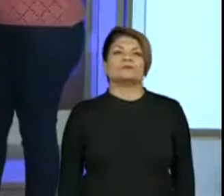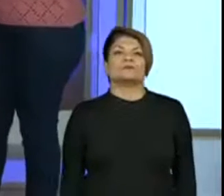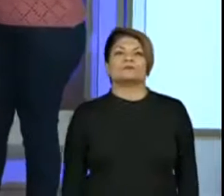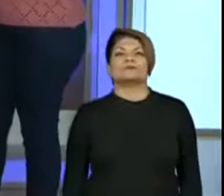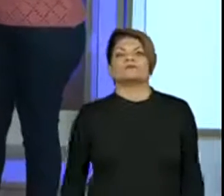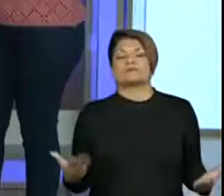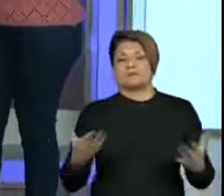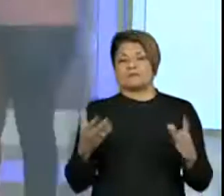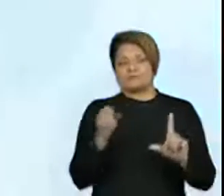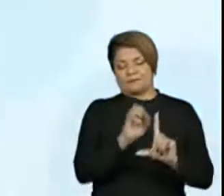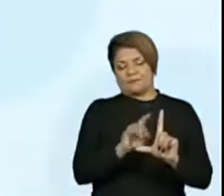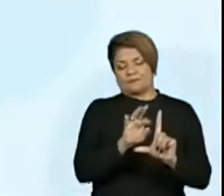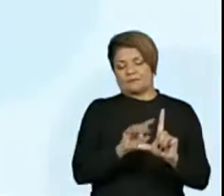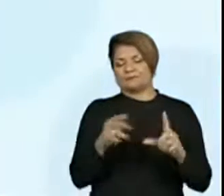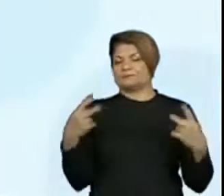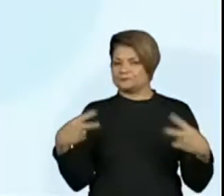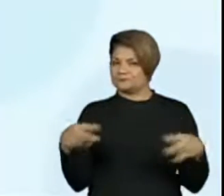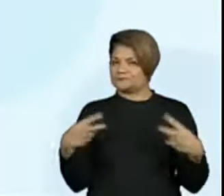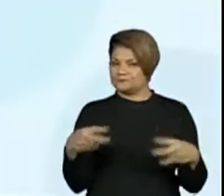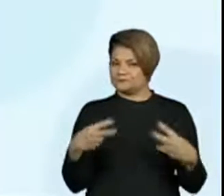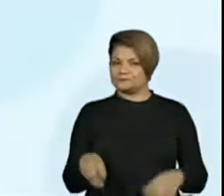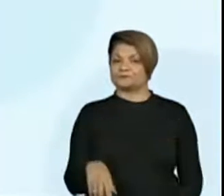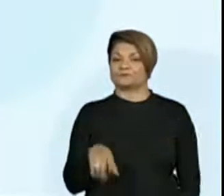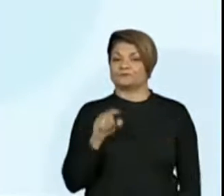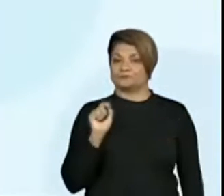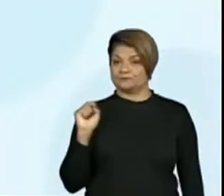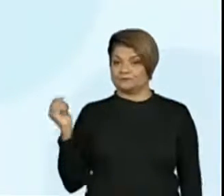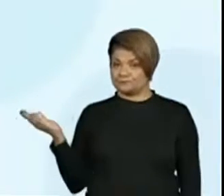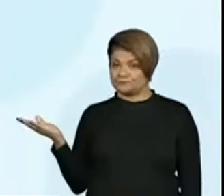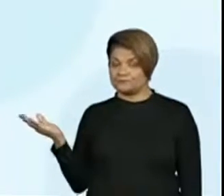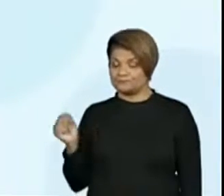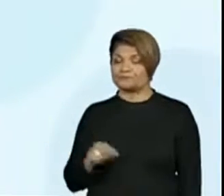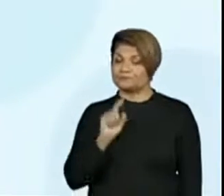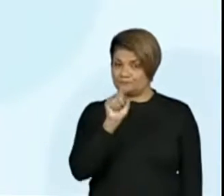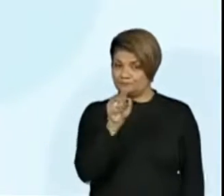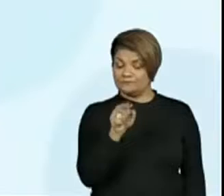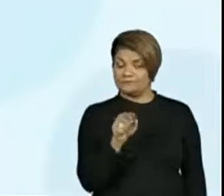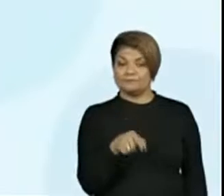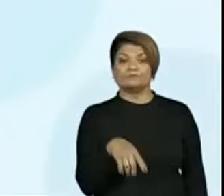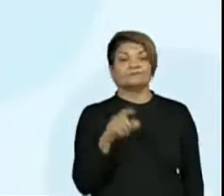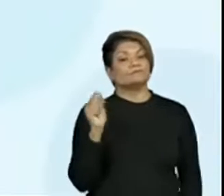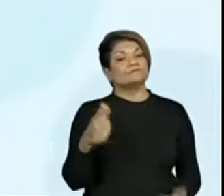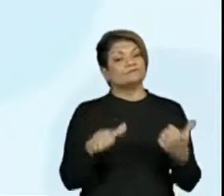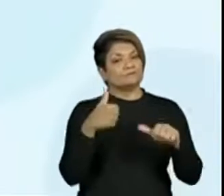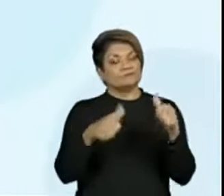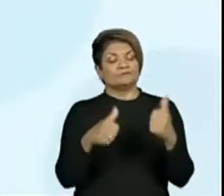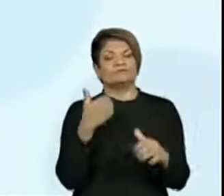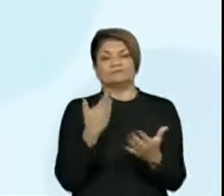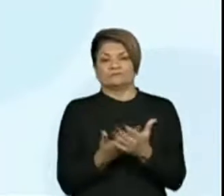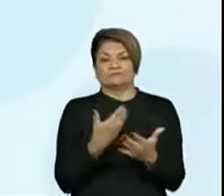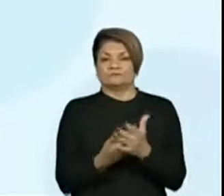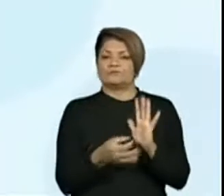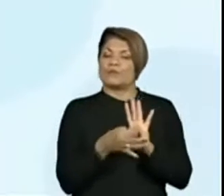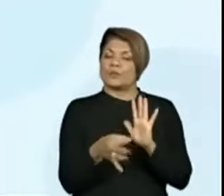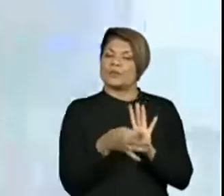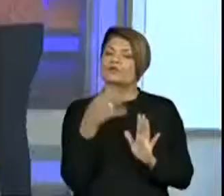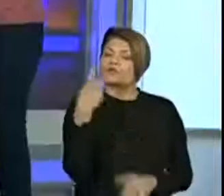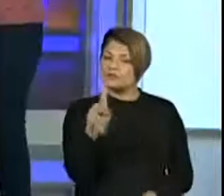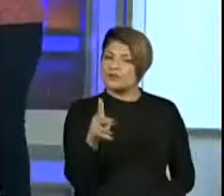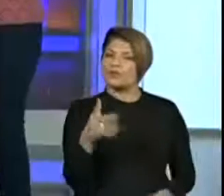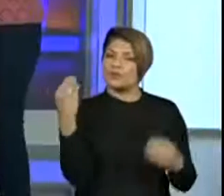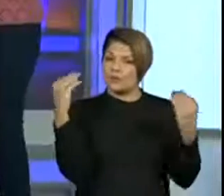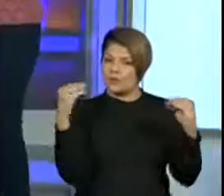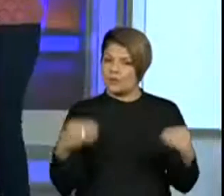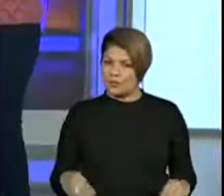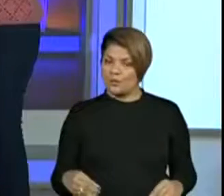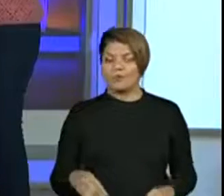também o nosso formulário para que vocês avaliem a nossa aula, coloquem aí as suas considerações, não é mesmo? E